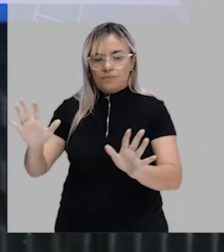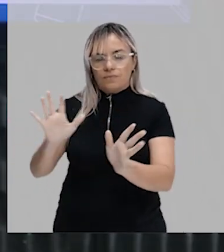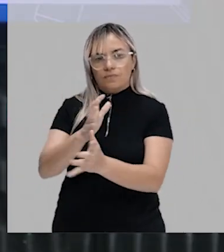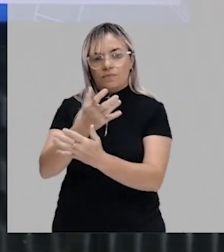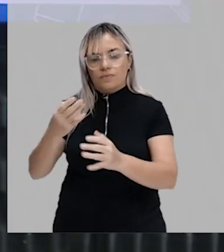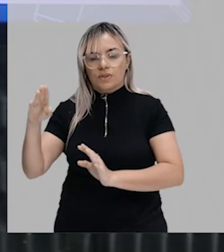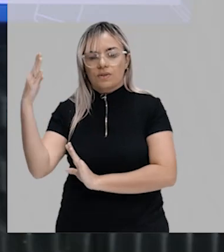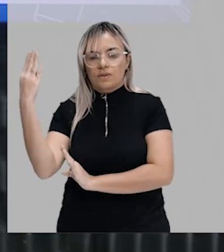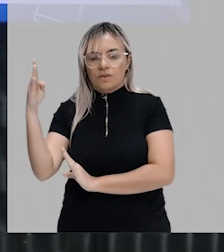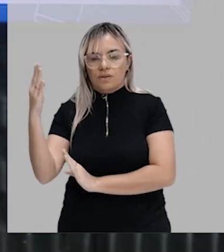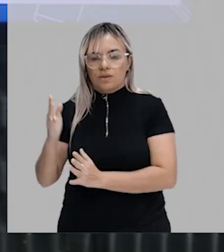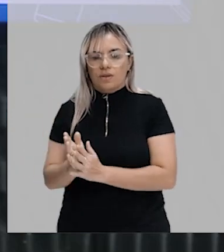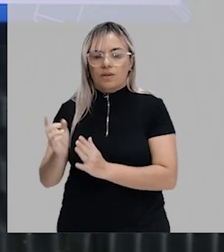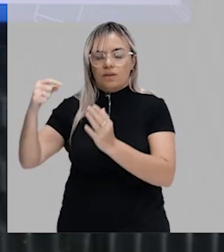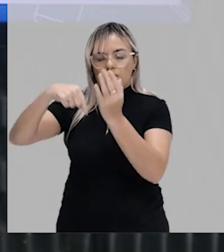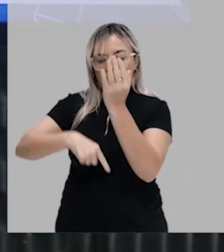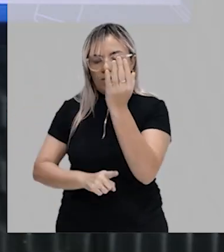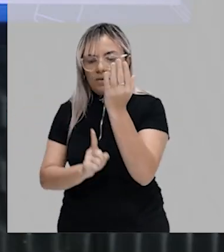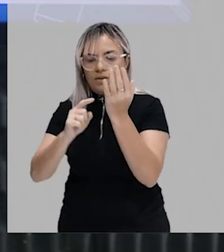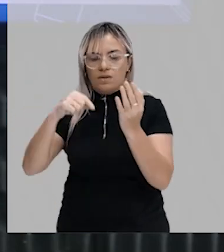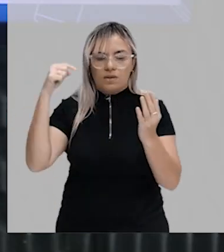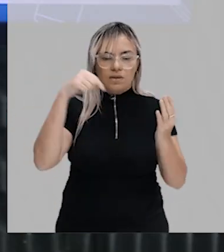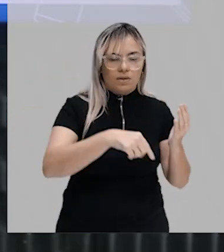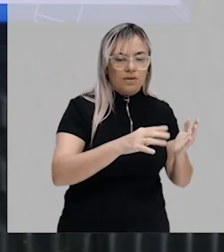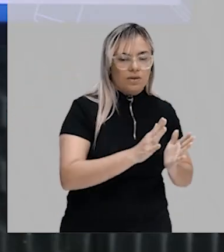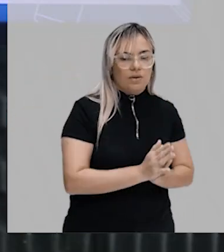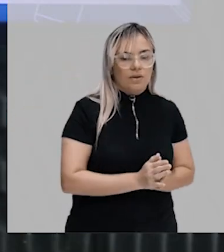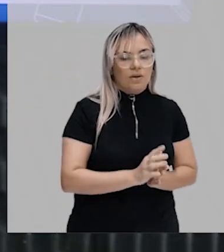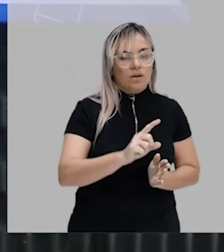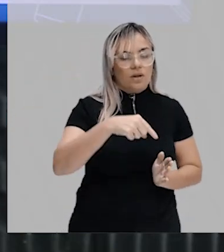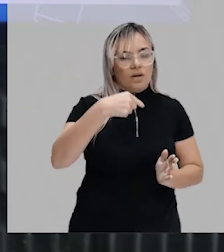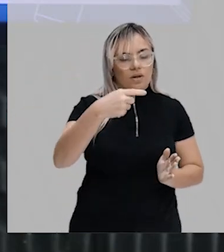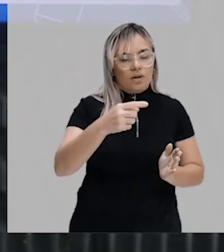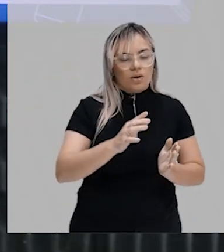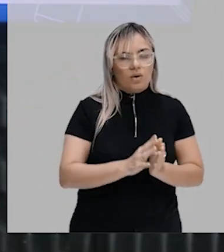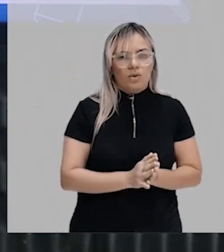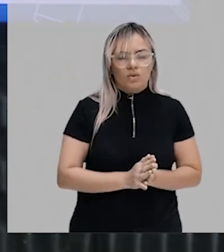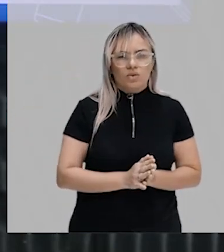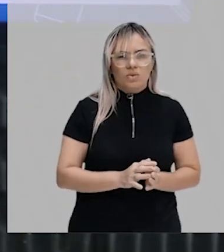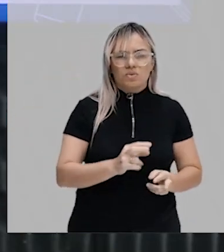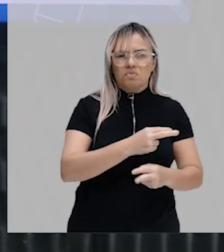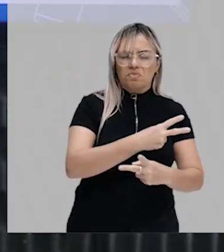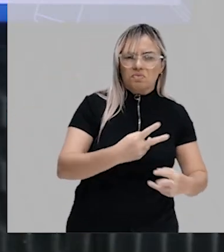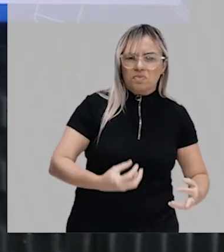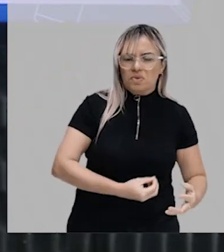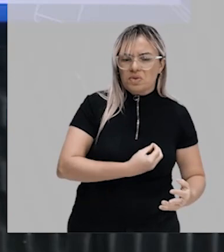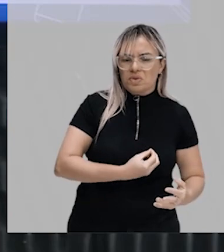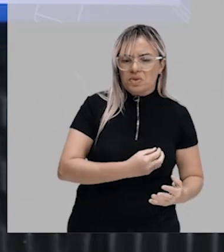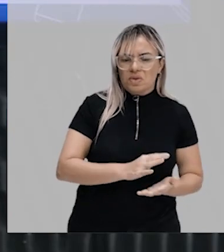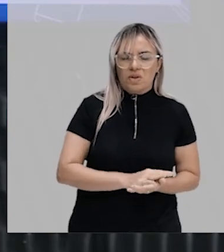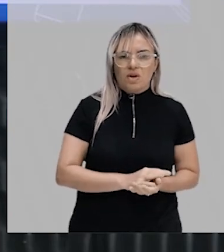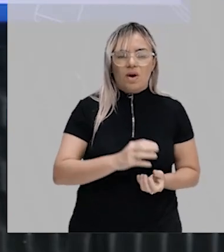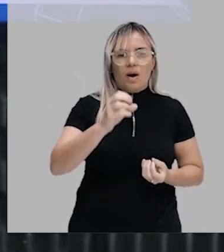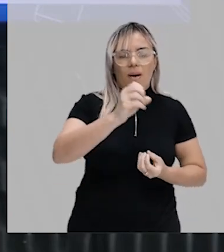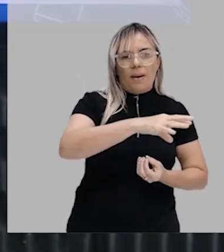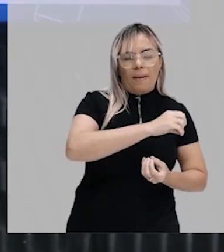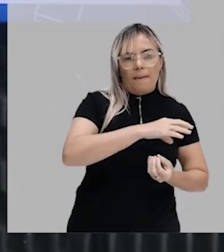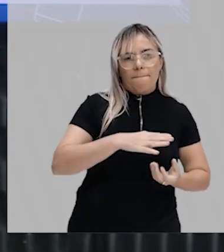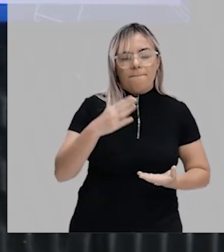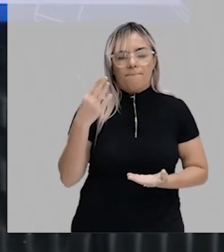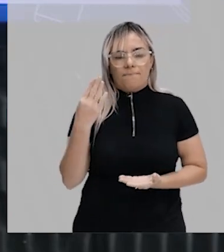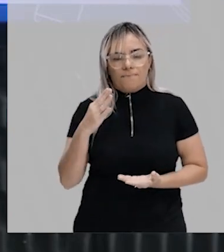Exemplo de heterótrofo? Todos os demais seres vivos, como fungos, bactérias, bactérias que são